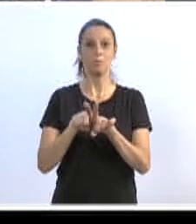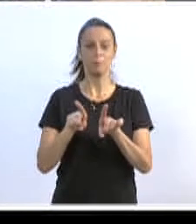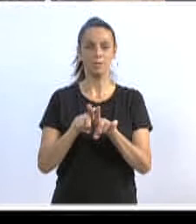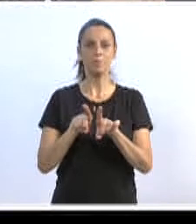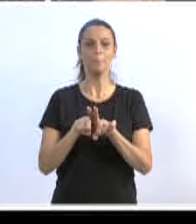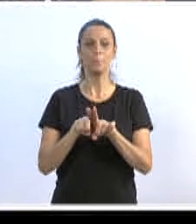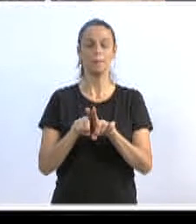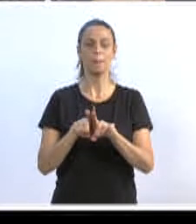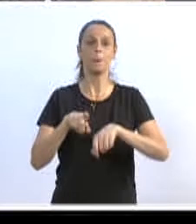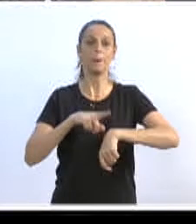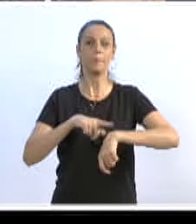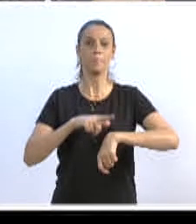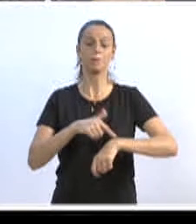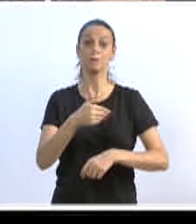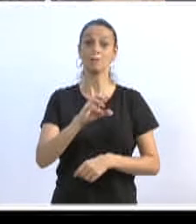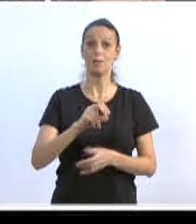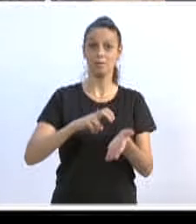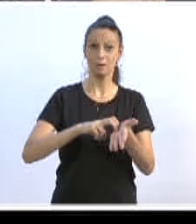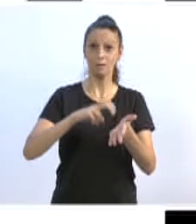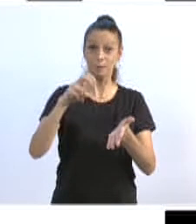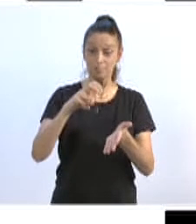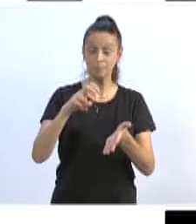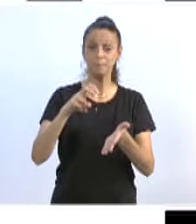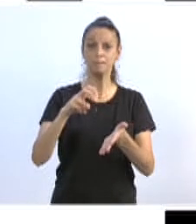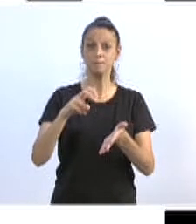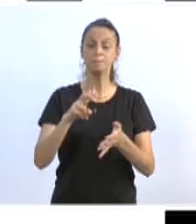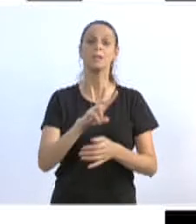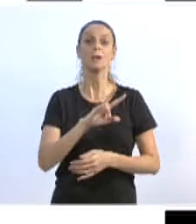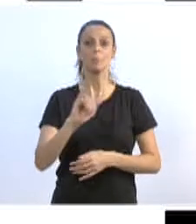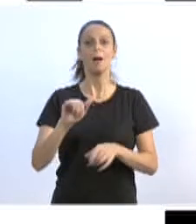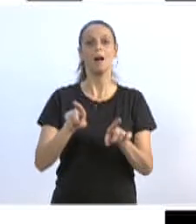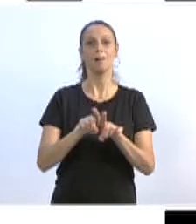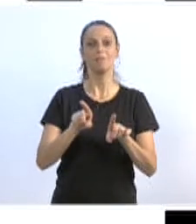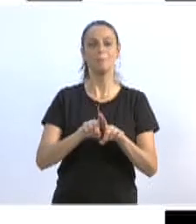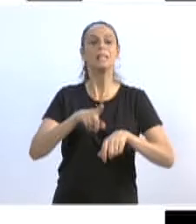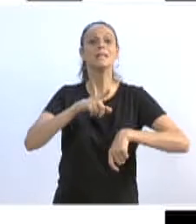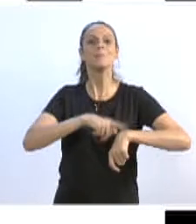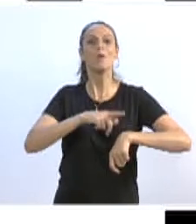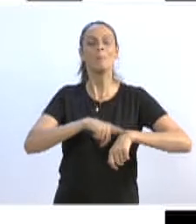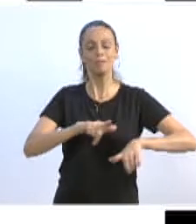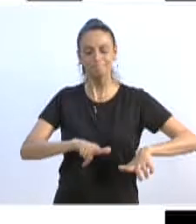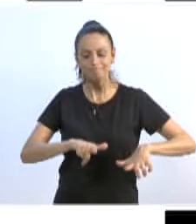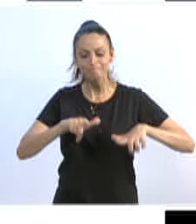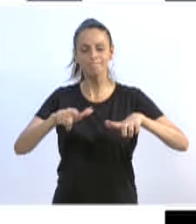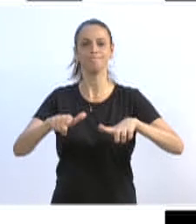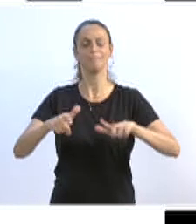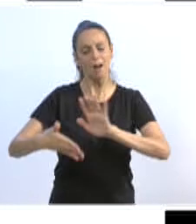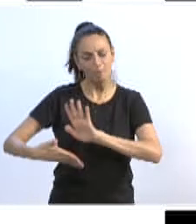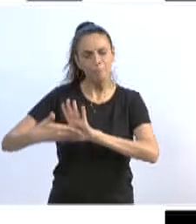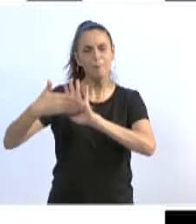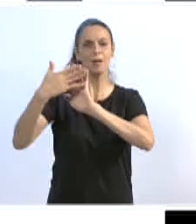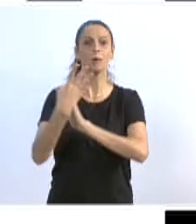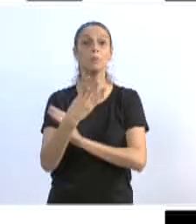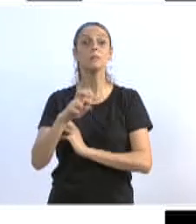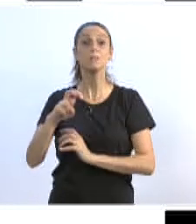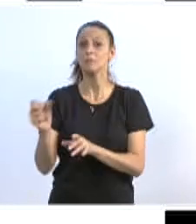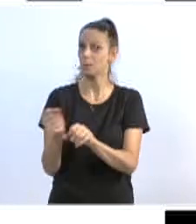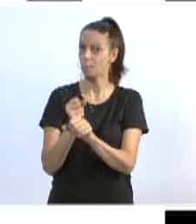às 10 horas da manhã. Inclusive, irei entregar uma moção nesse dia em homenagem aos 45 anos